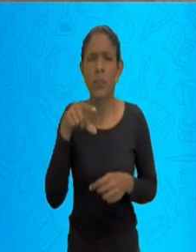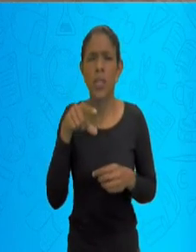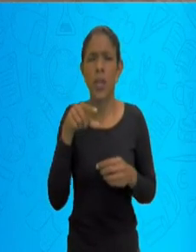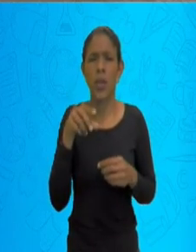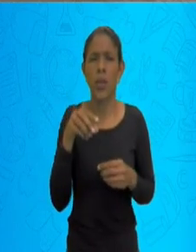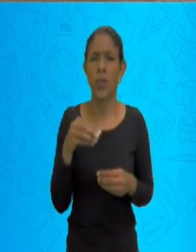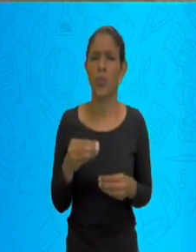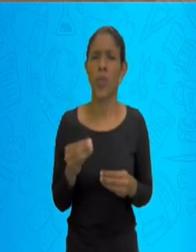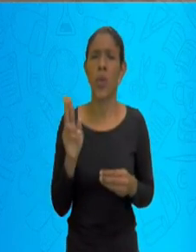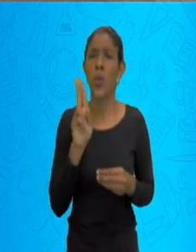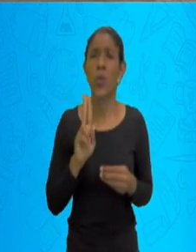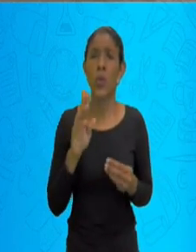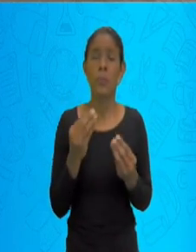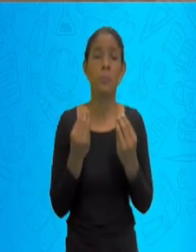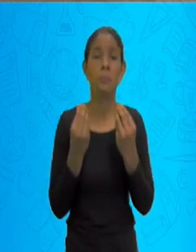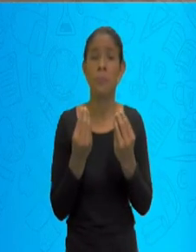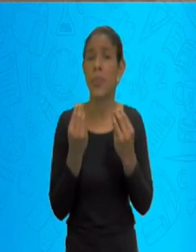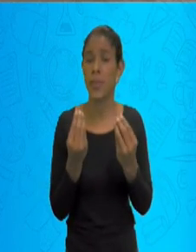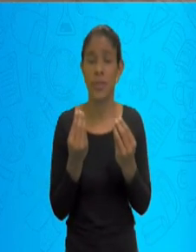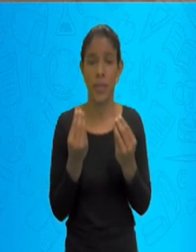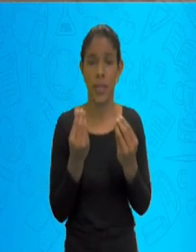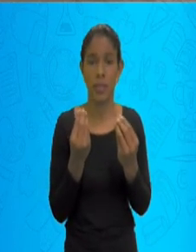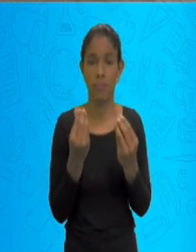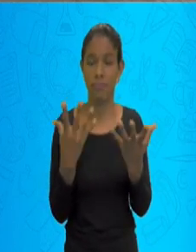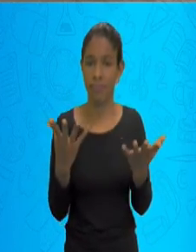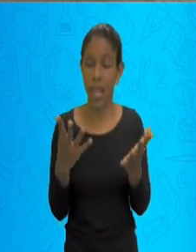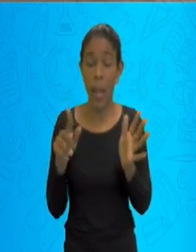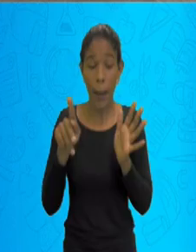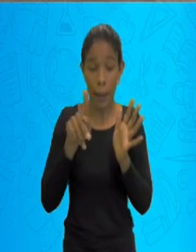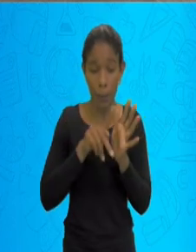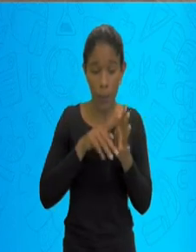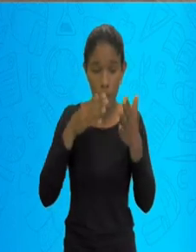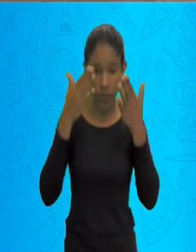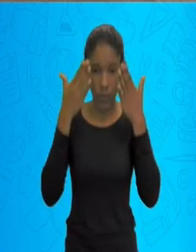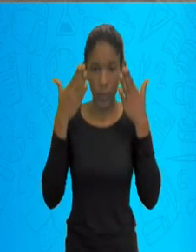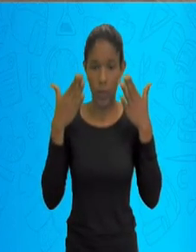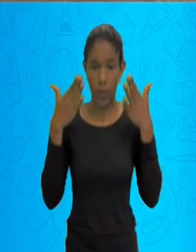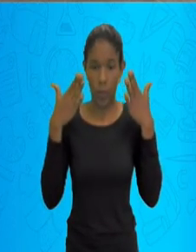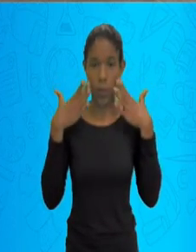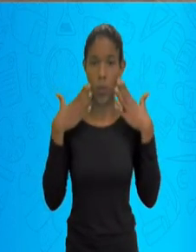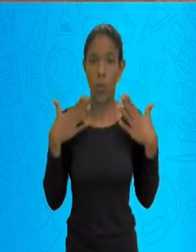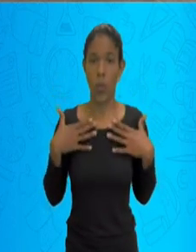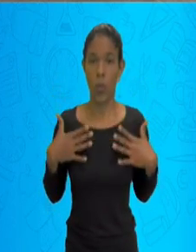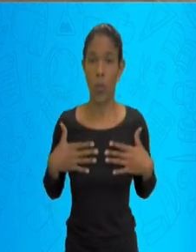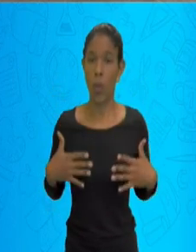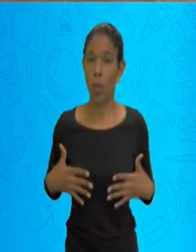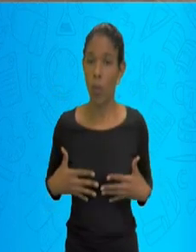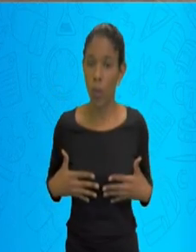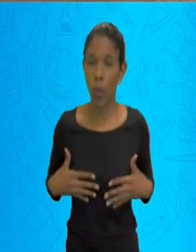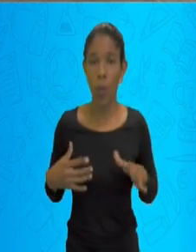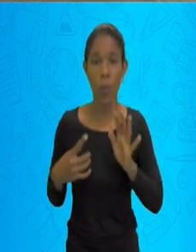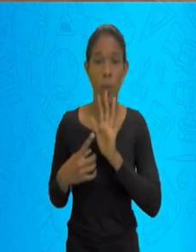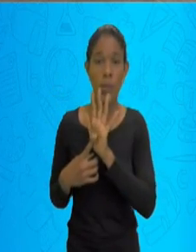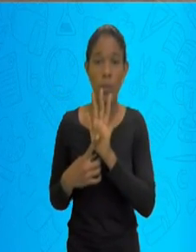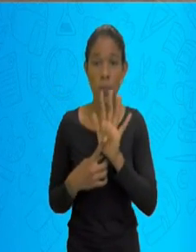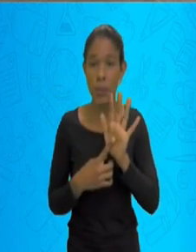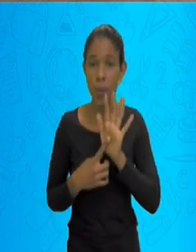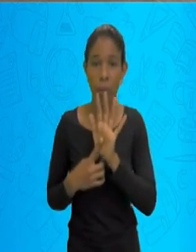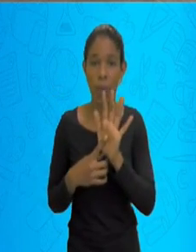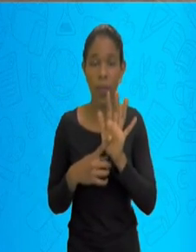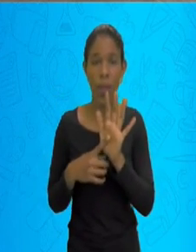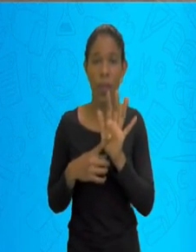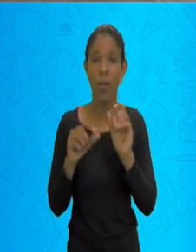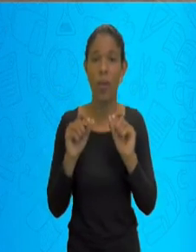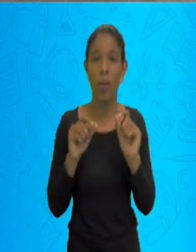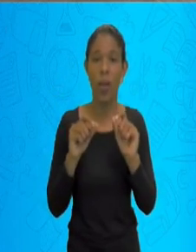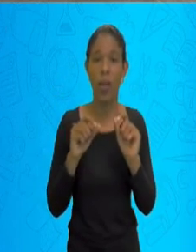se livrar de algumas sujeirinhas que irritaram essa mucosa, de sinalizar que tem alguma coisa ali naquele ambiente